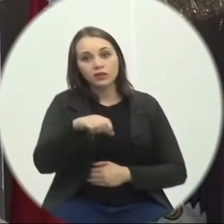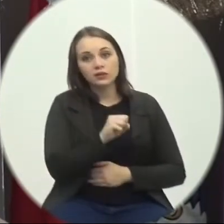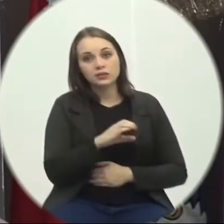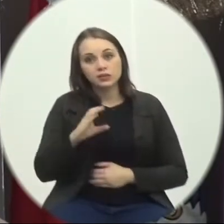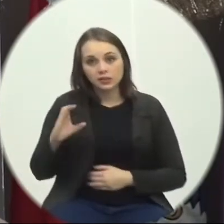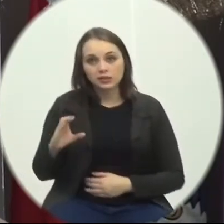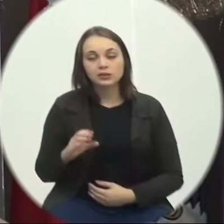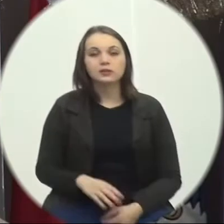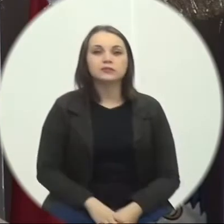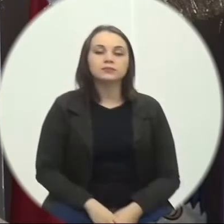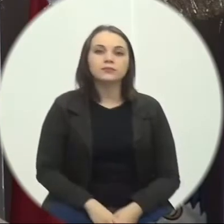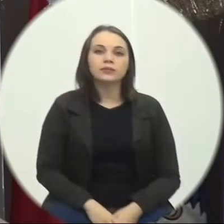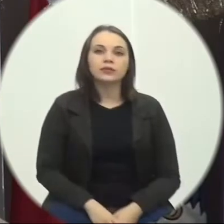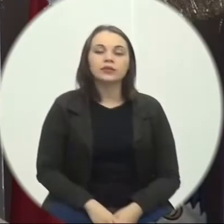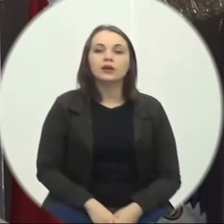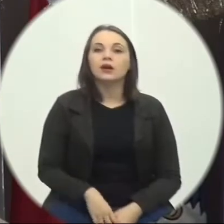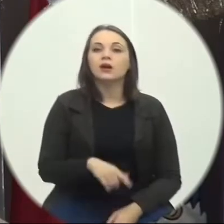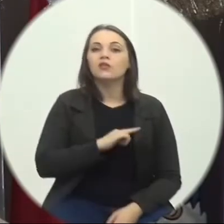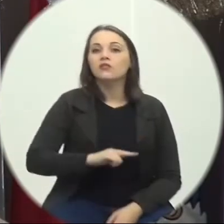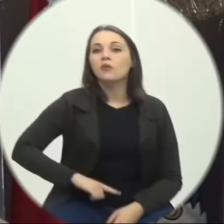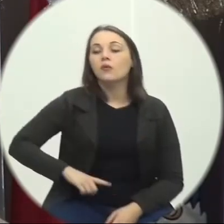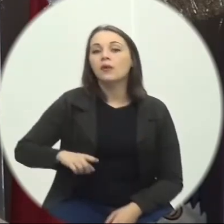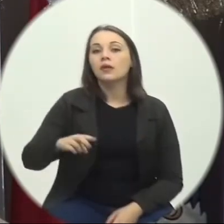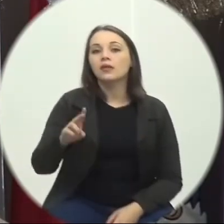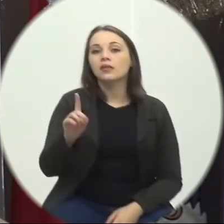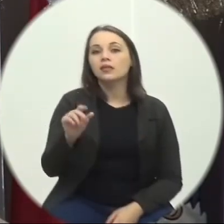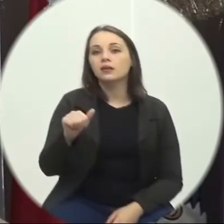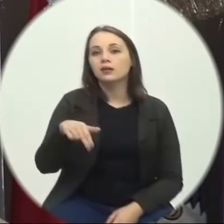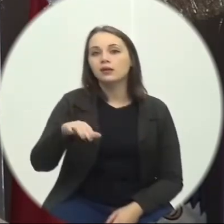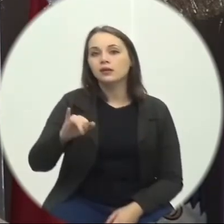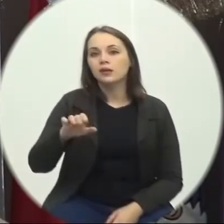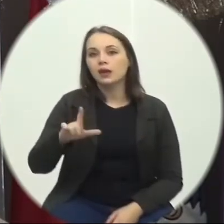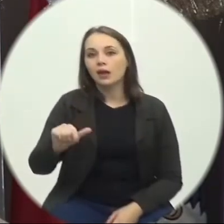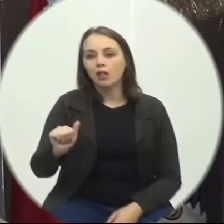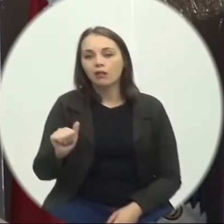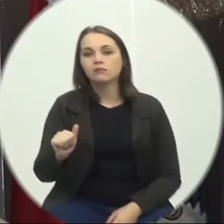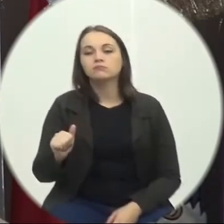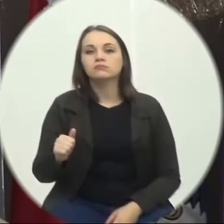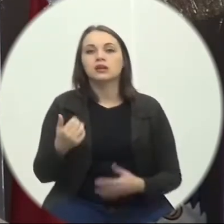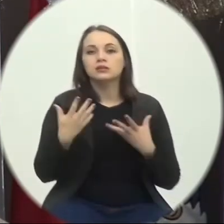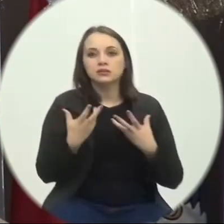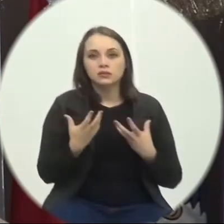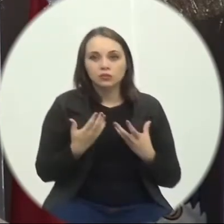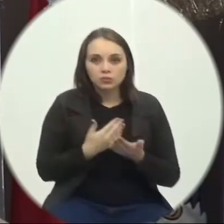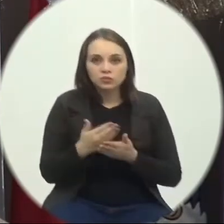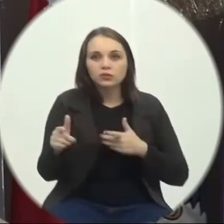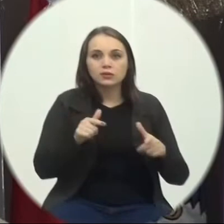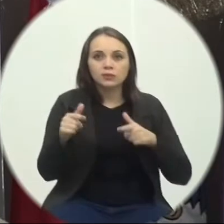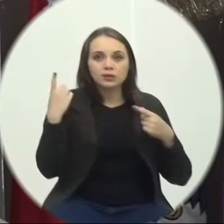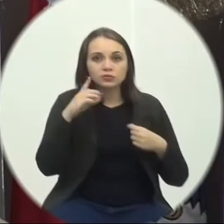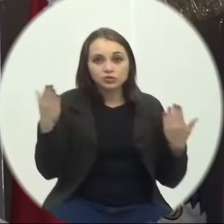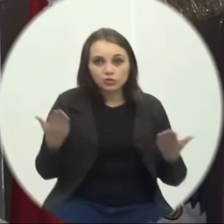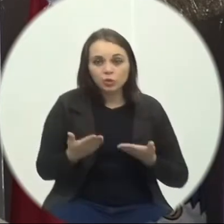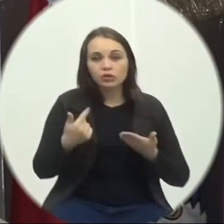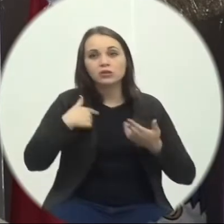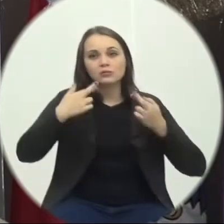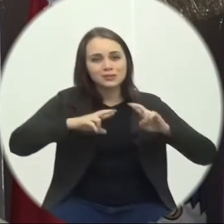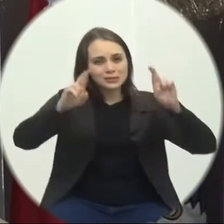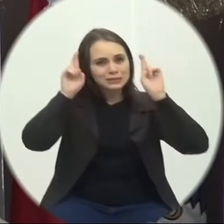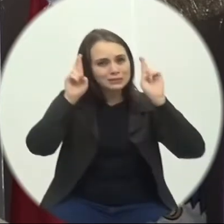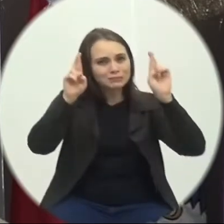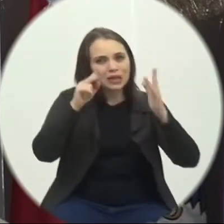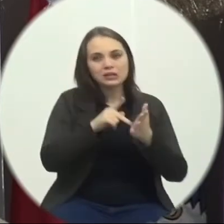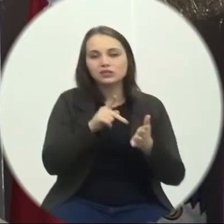A governadora Daniela Reiner Assumiu No dia de hoje E eu espero Que ela Não trate O esporte